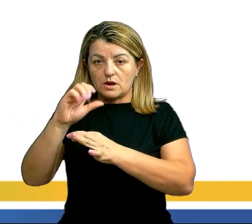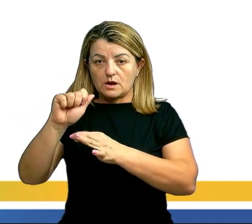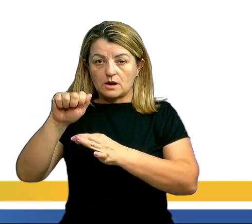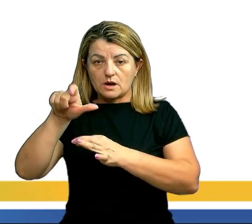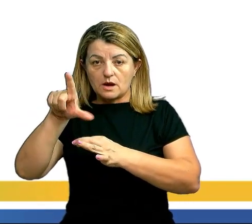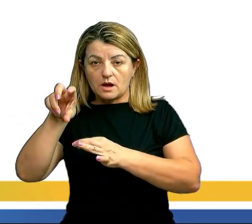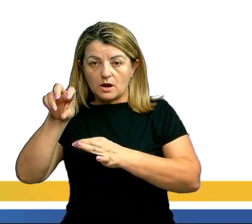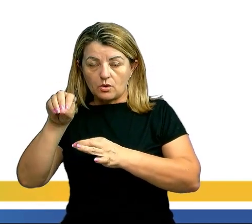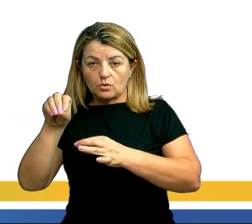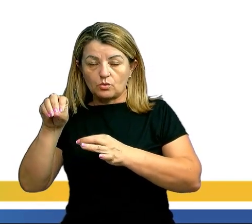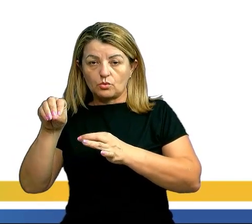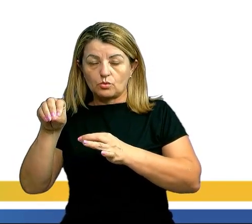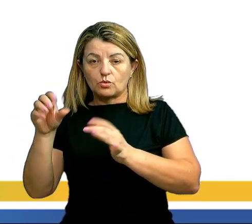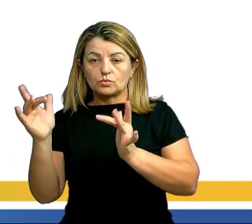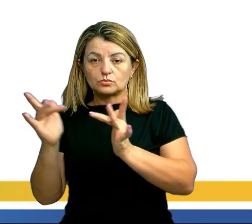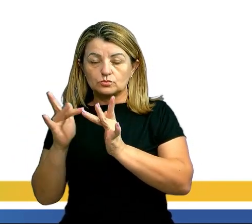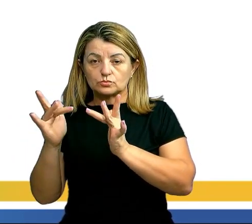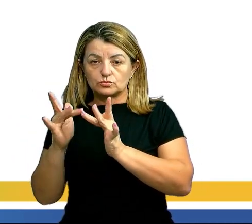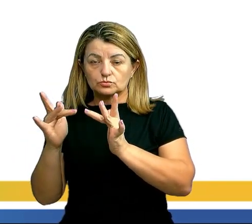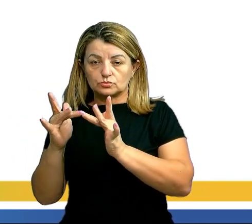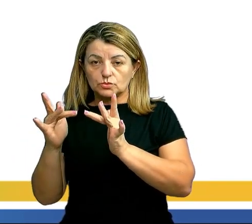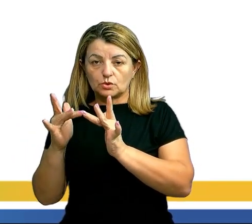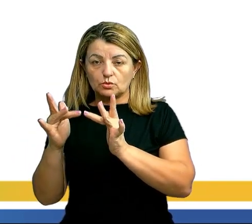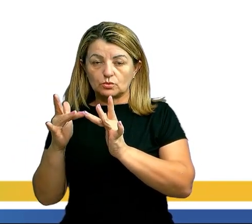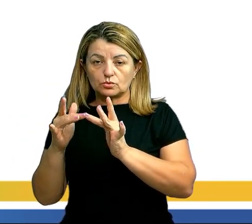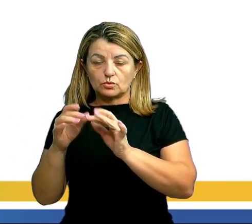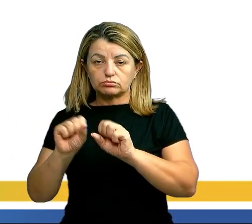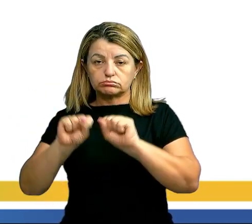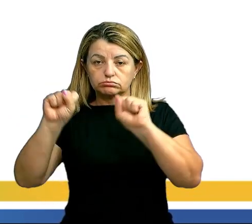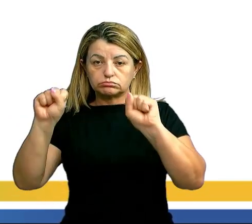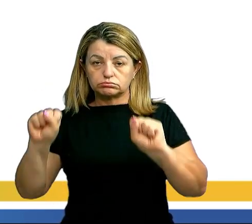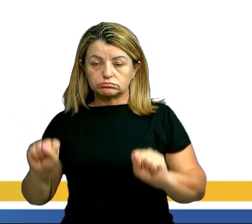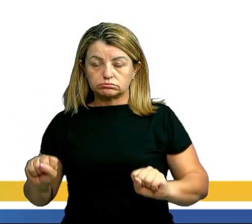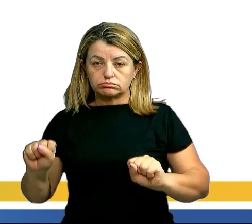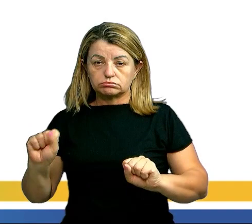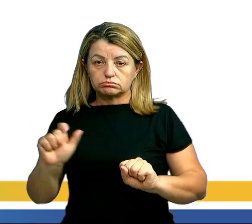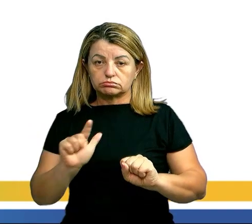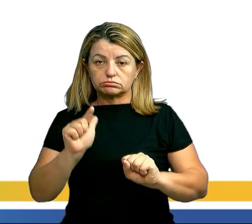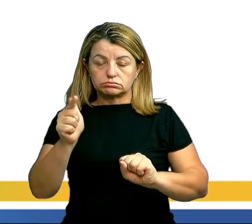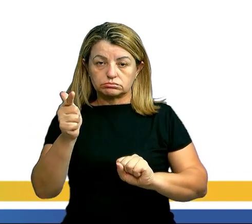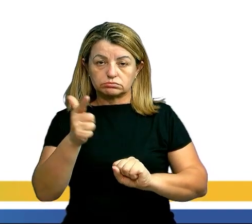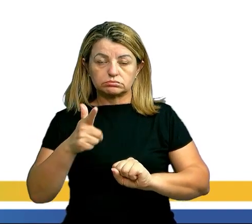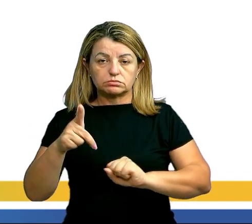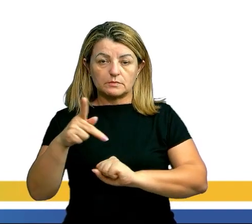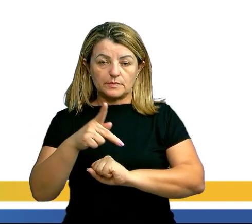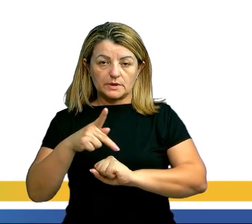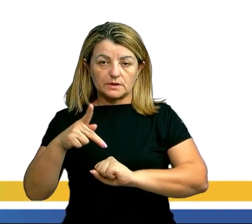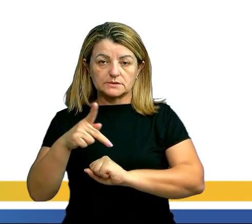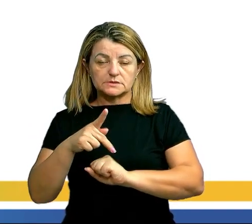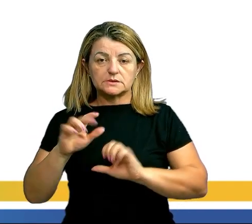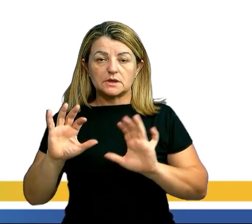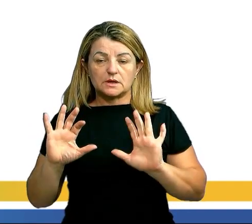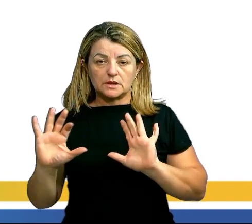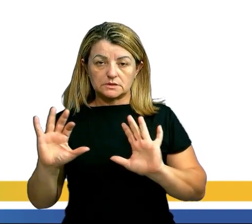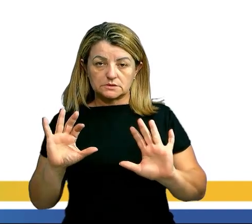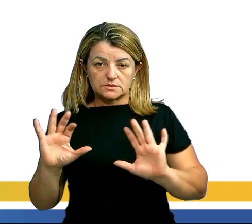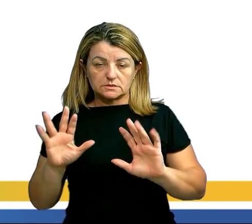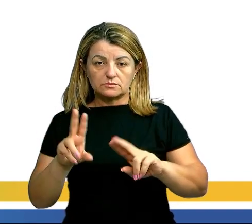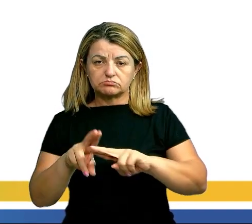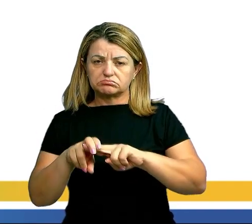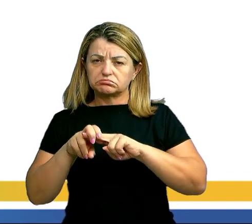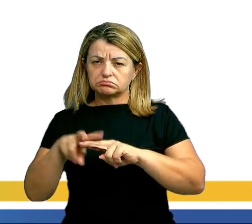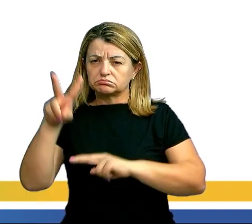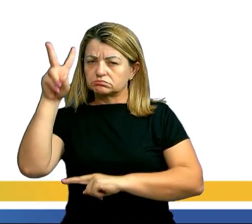internacional de unidades. Como o calor também é uma forma de energia e possui a mesma unidade, dessa forma, por motivos